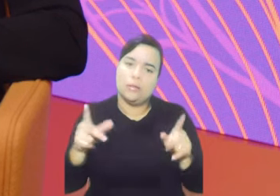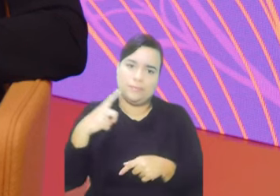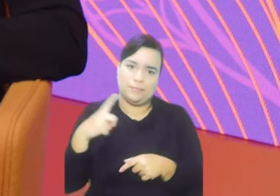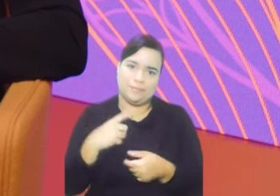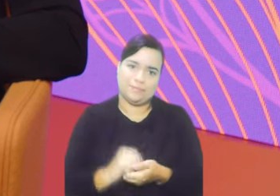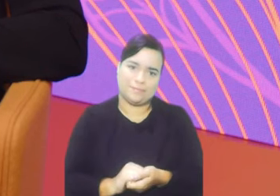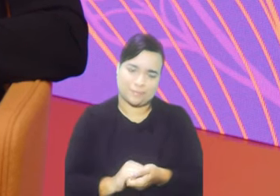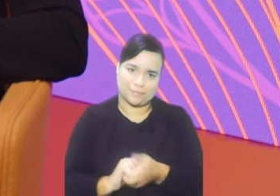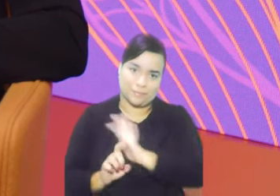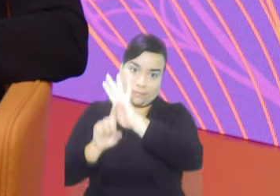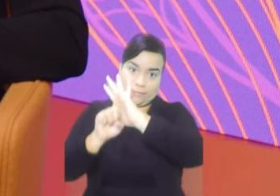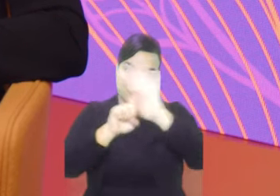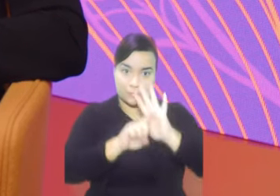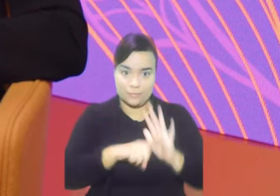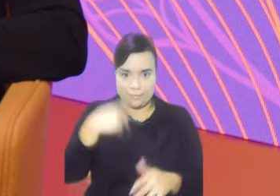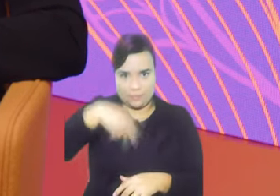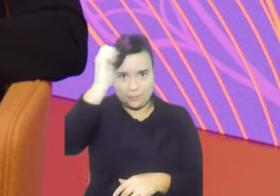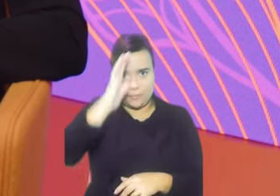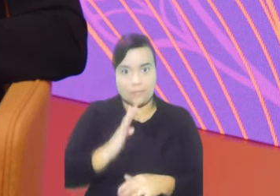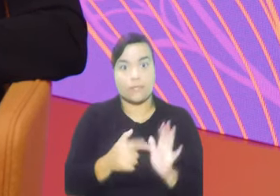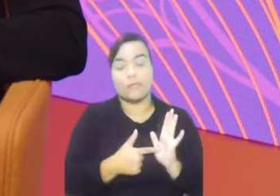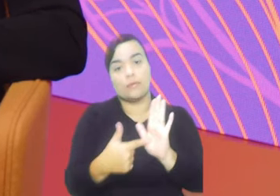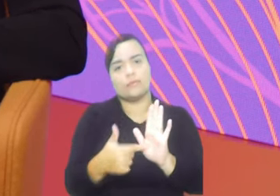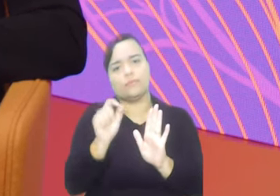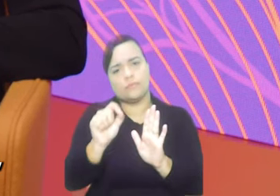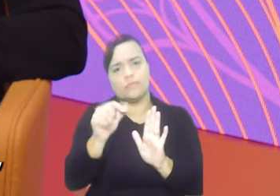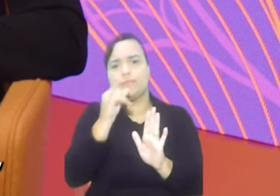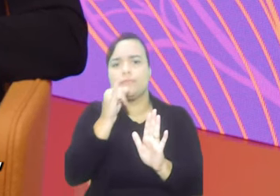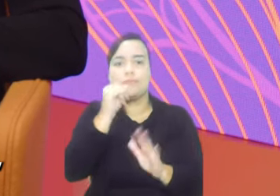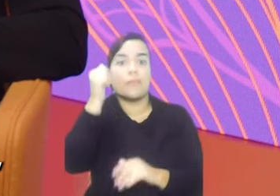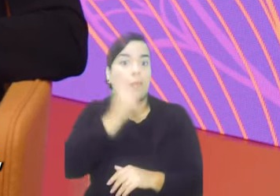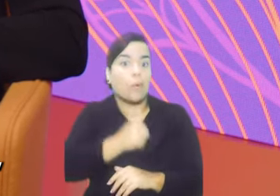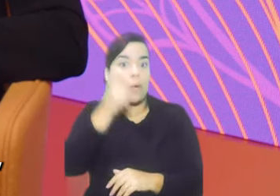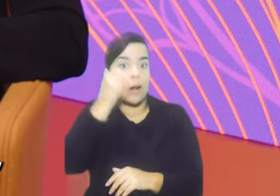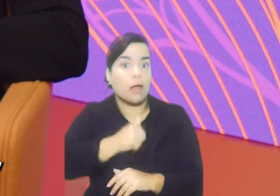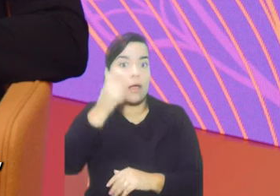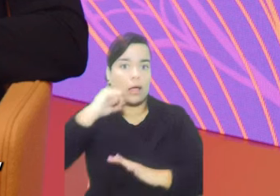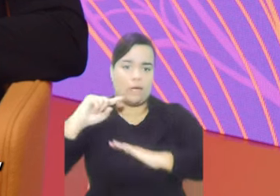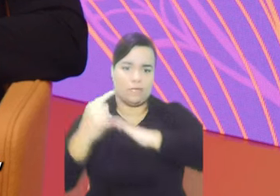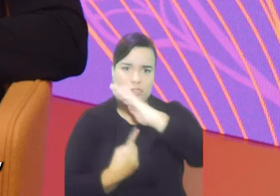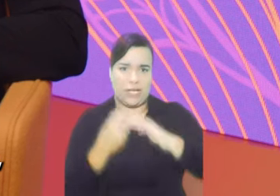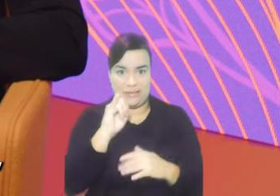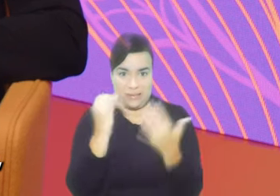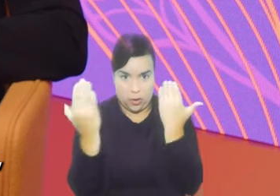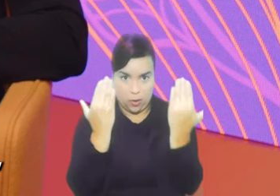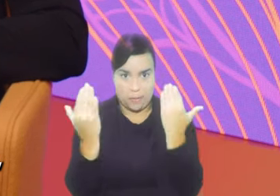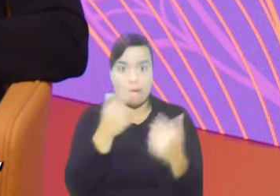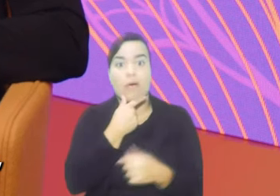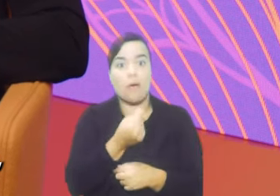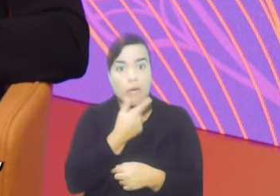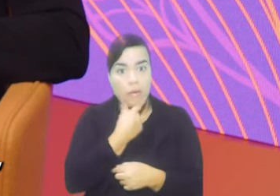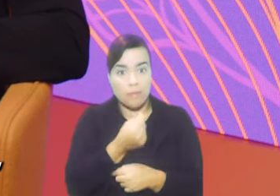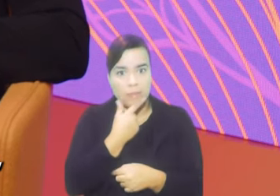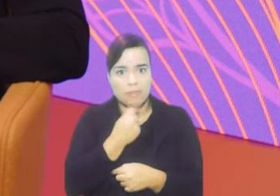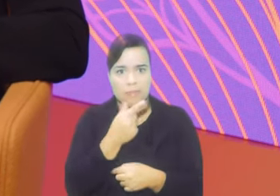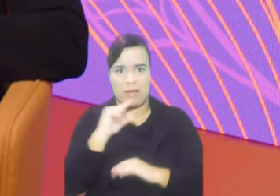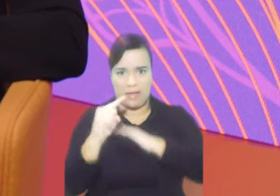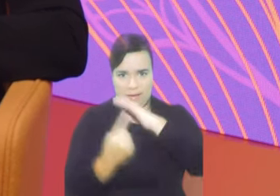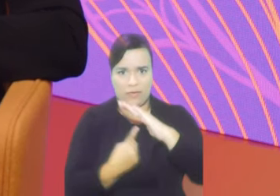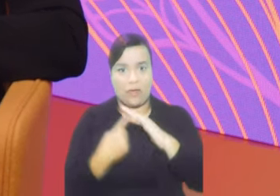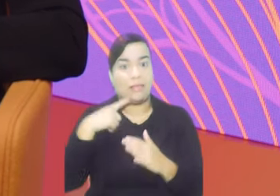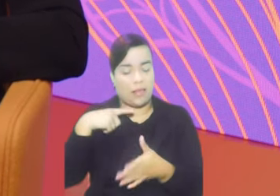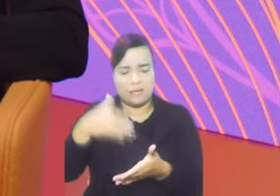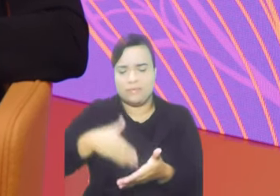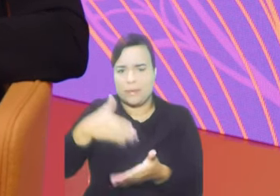perspectiva de gênero, temos que ter esse olhar diferenciado. As pesquisas no Brasil indicam, por exemplo, que uma mulher refugiada,